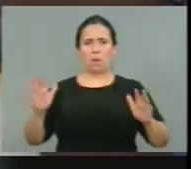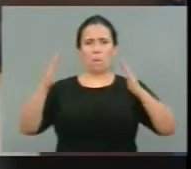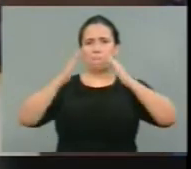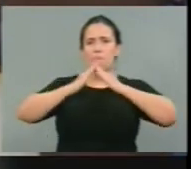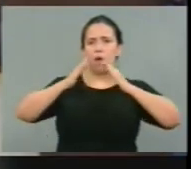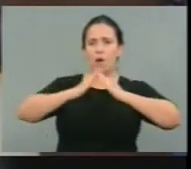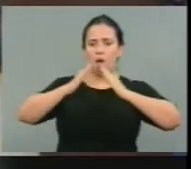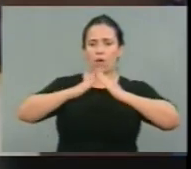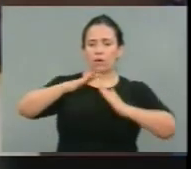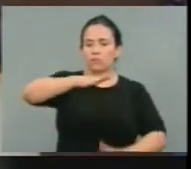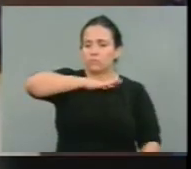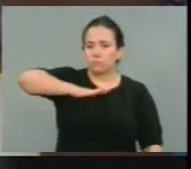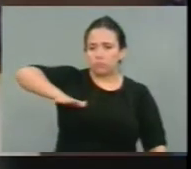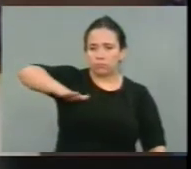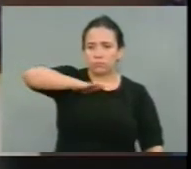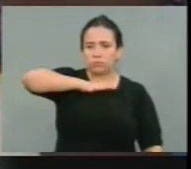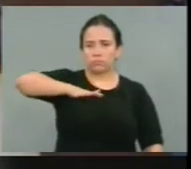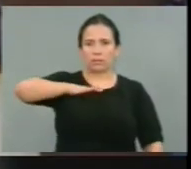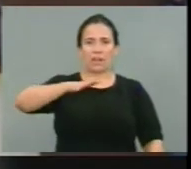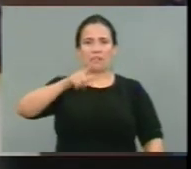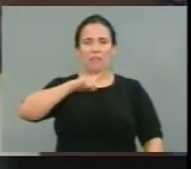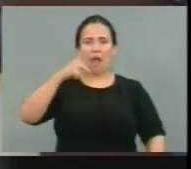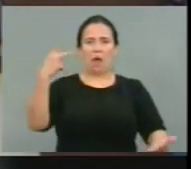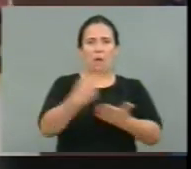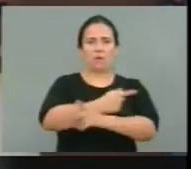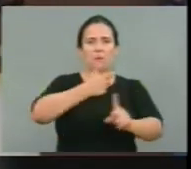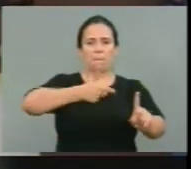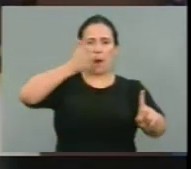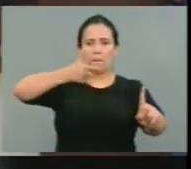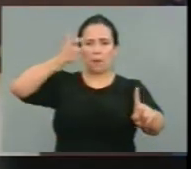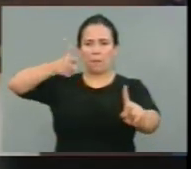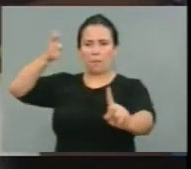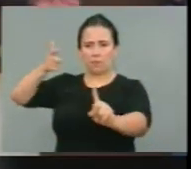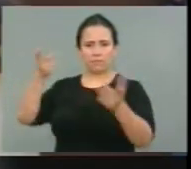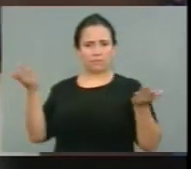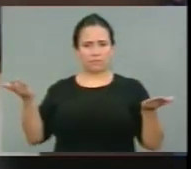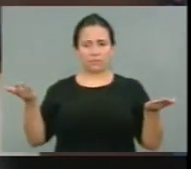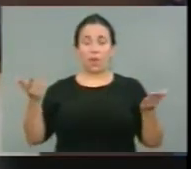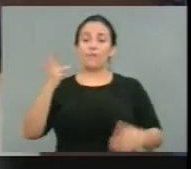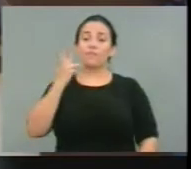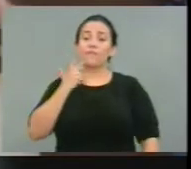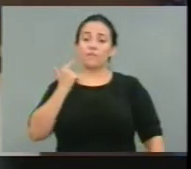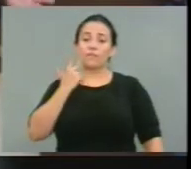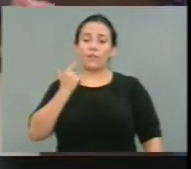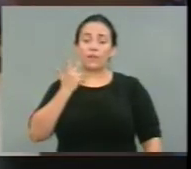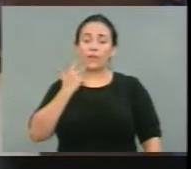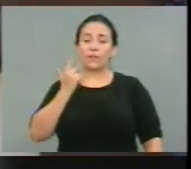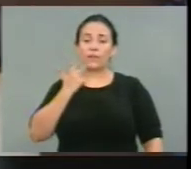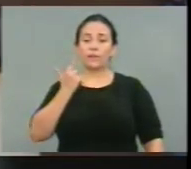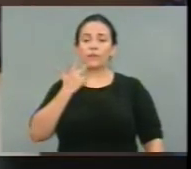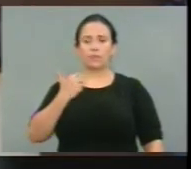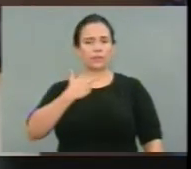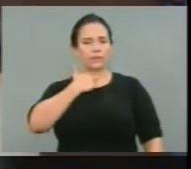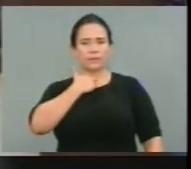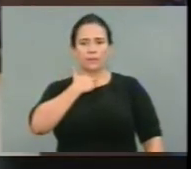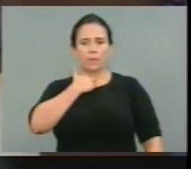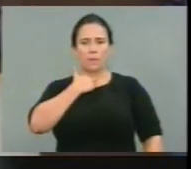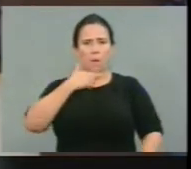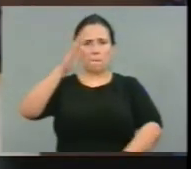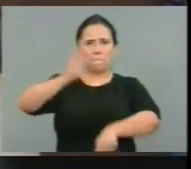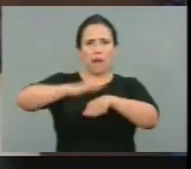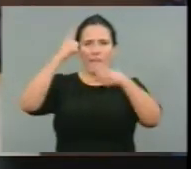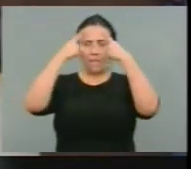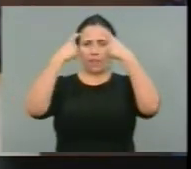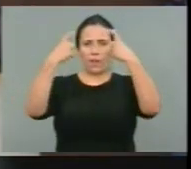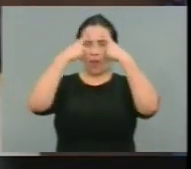território que seja um território de chacinas. Fortaleza não pode ser uma cidade a mais violenta